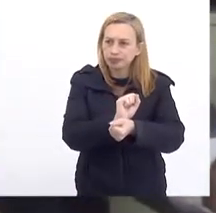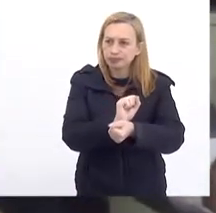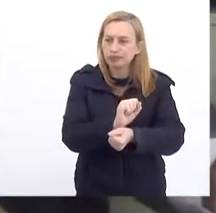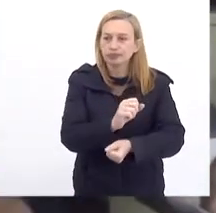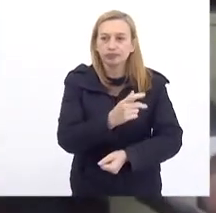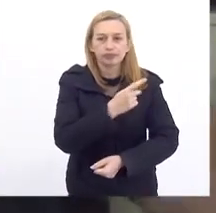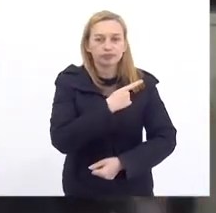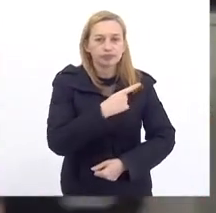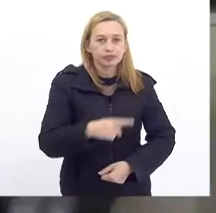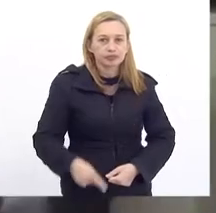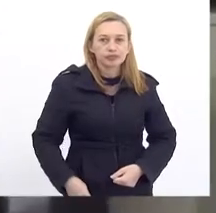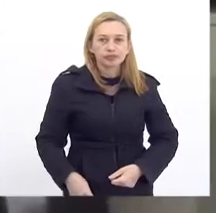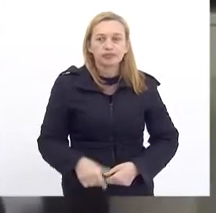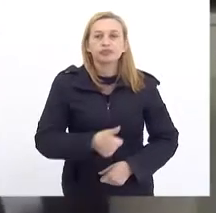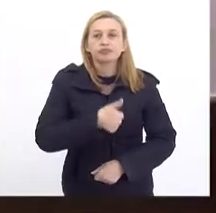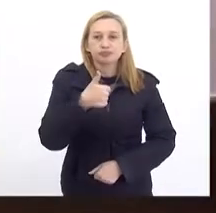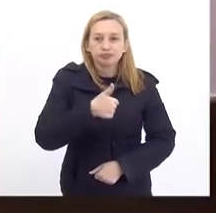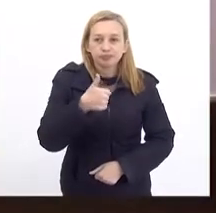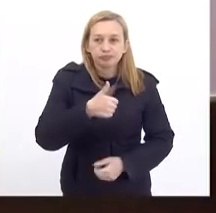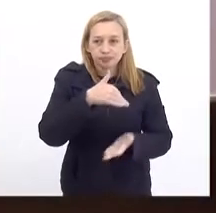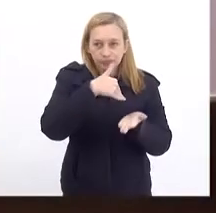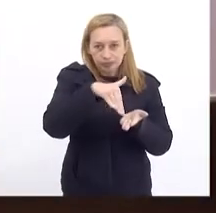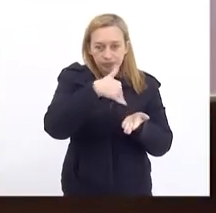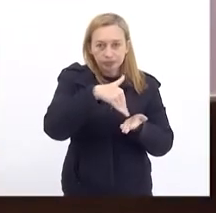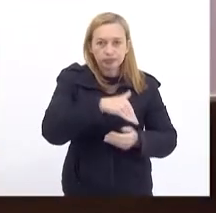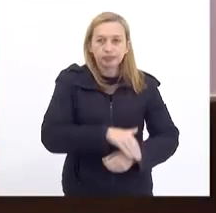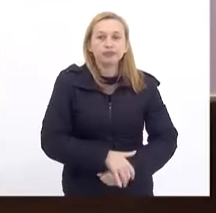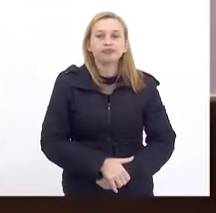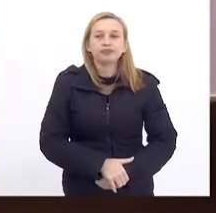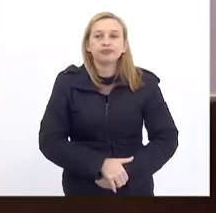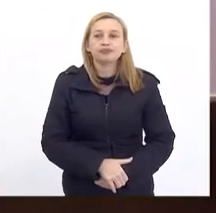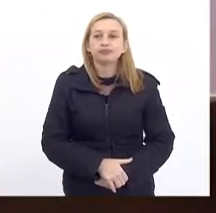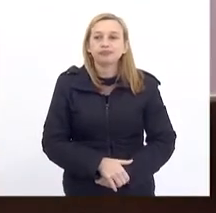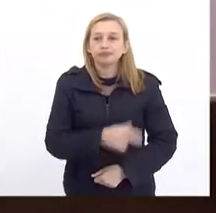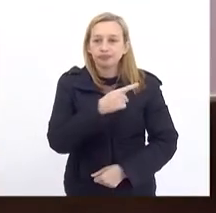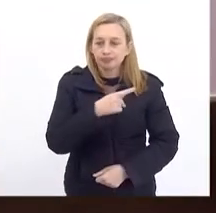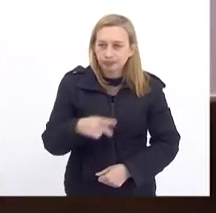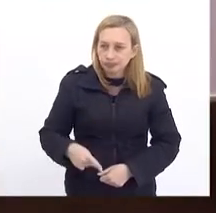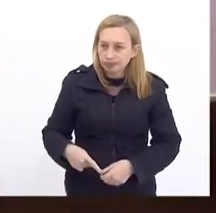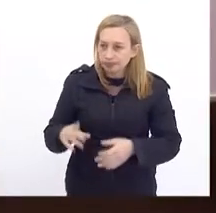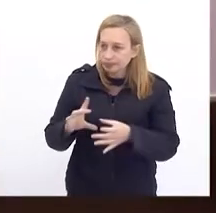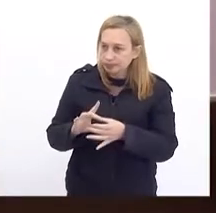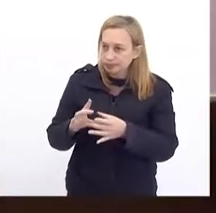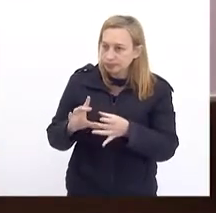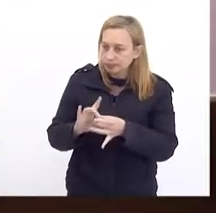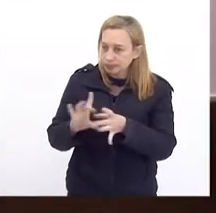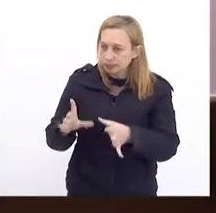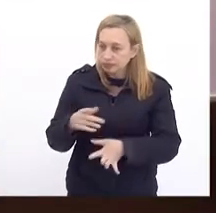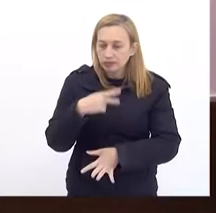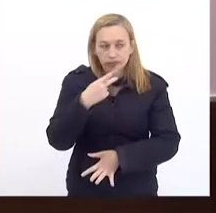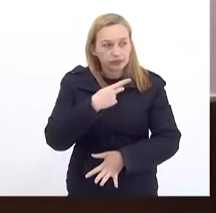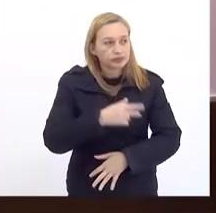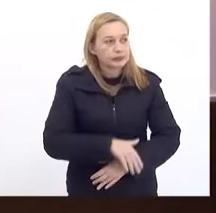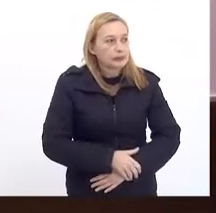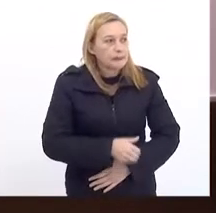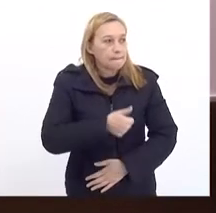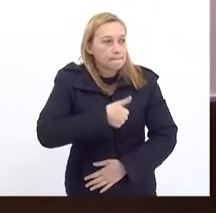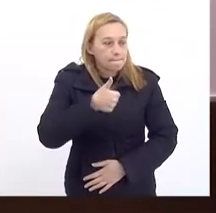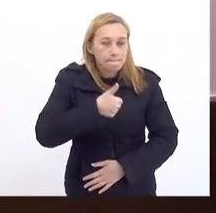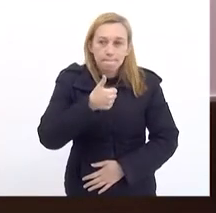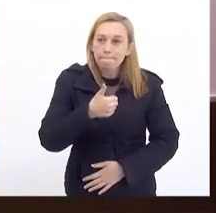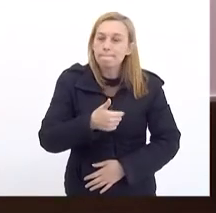Primeiro secretário O presidente Me concedeu aqui Eu diria A